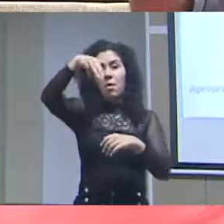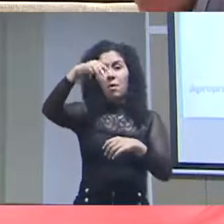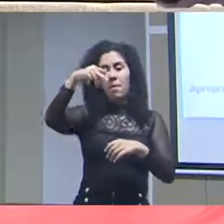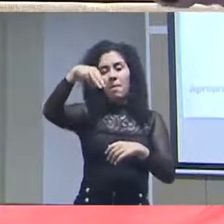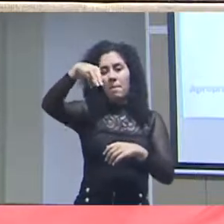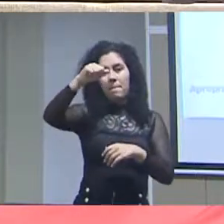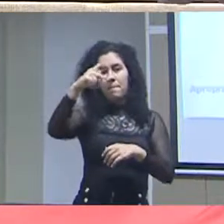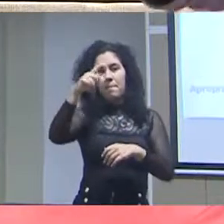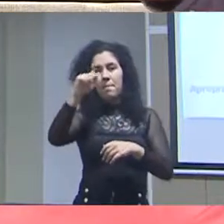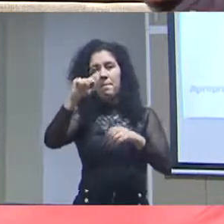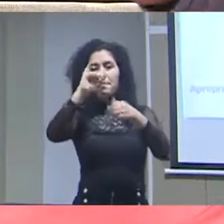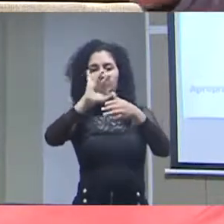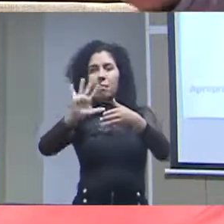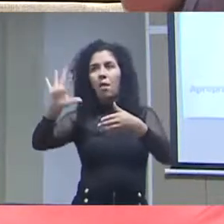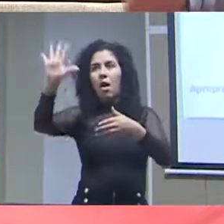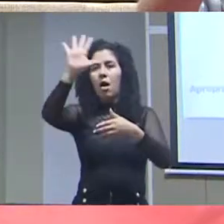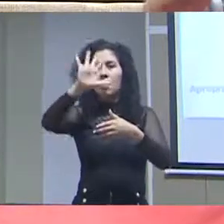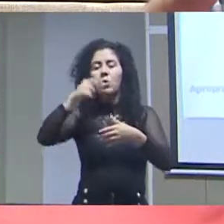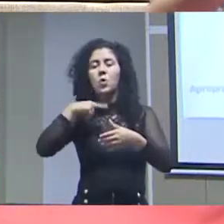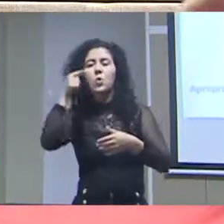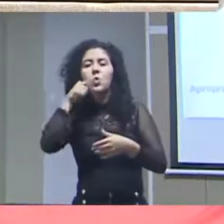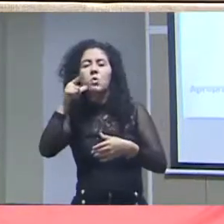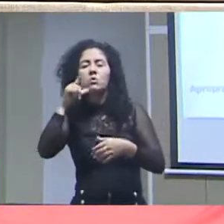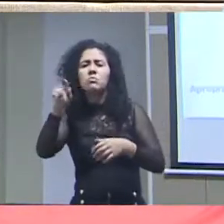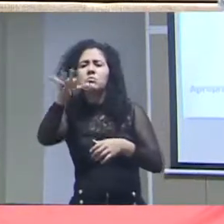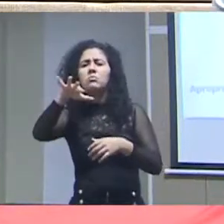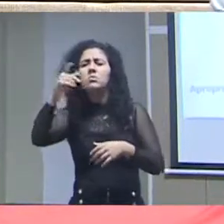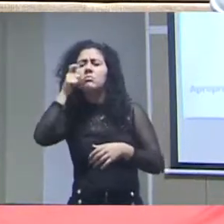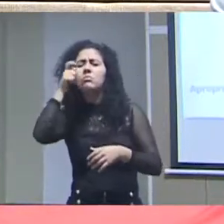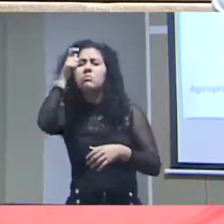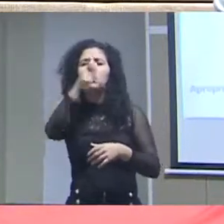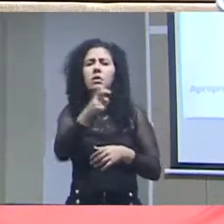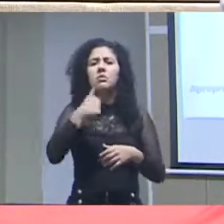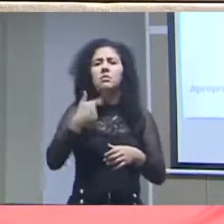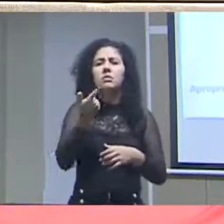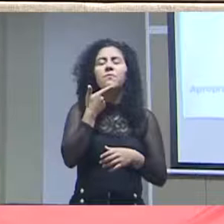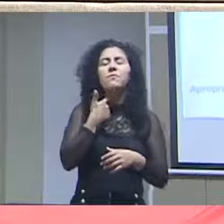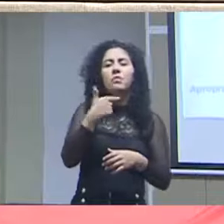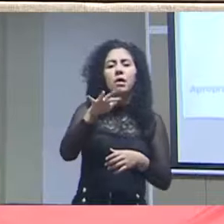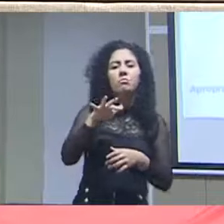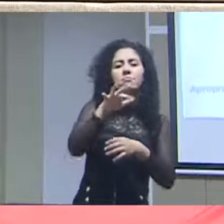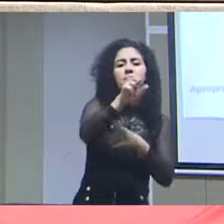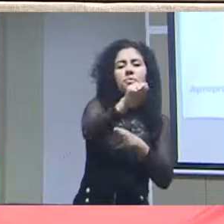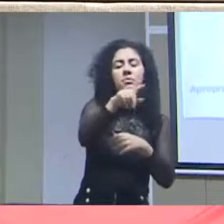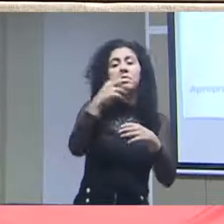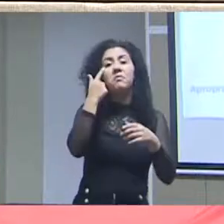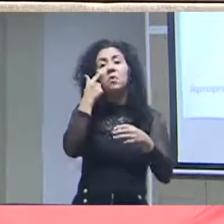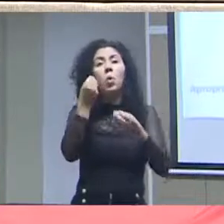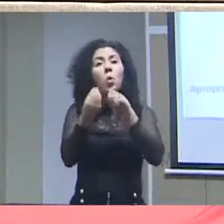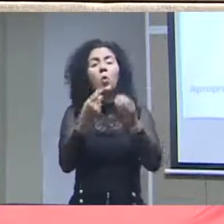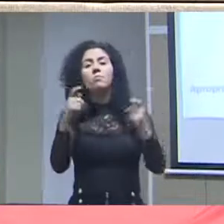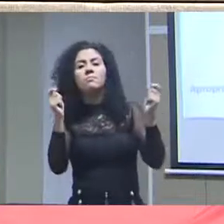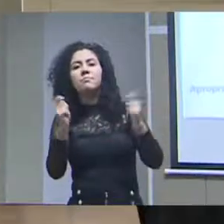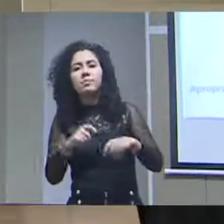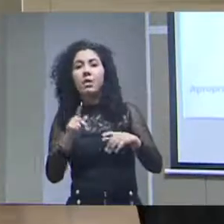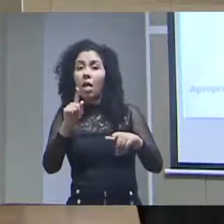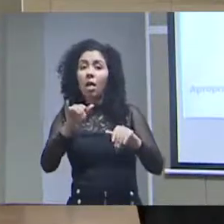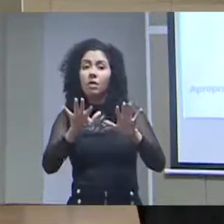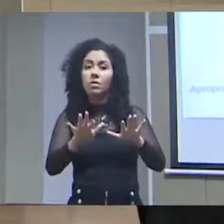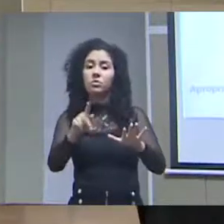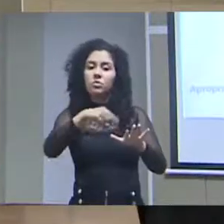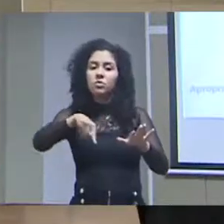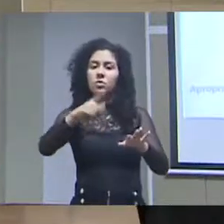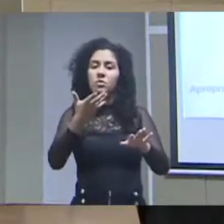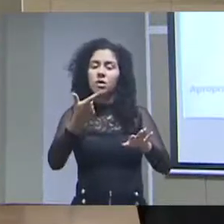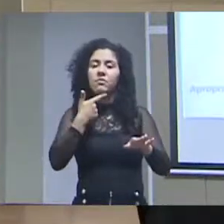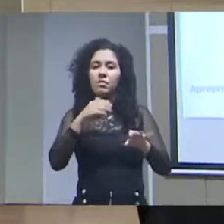mostrando para todos aqueles que se cadastrassem como interessados de onde esse dado vai estar sobre essa possibilidade. É isso que a gente está falando